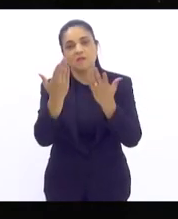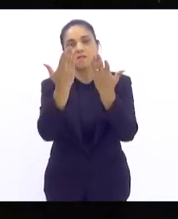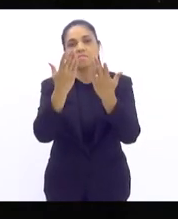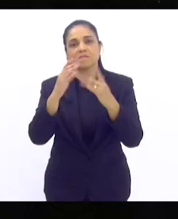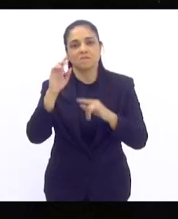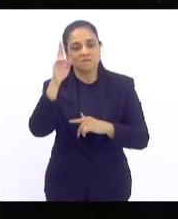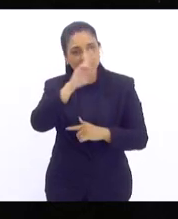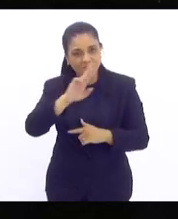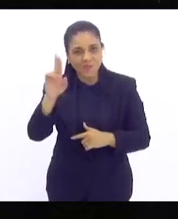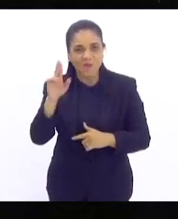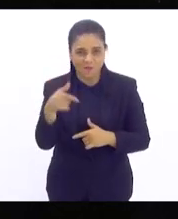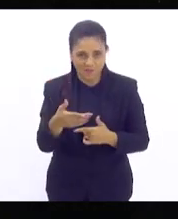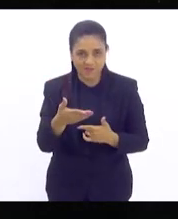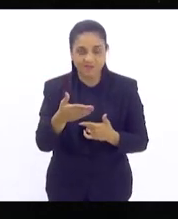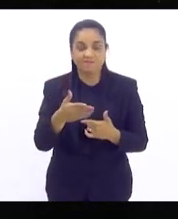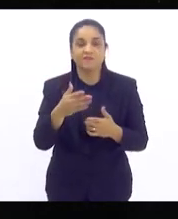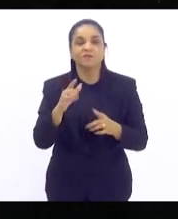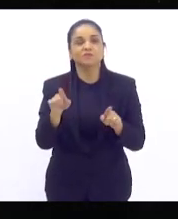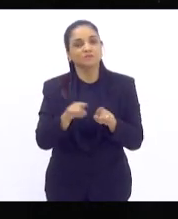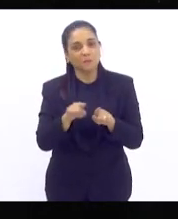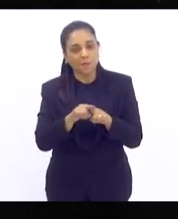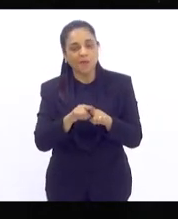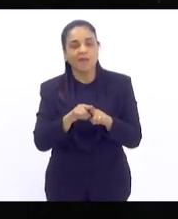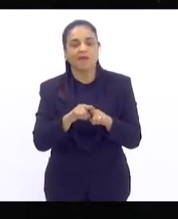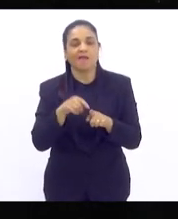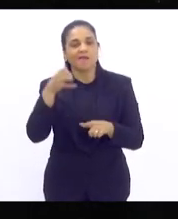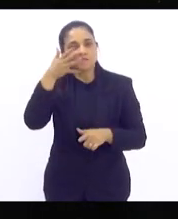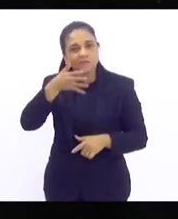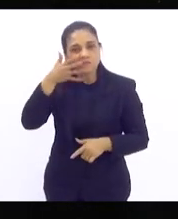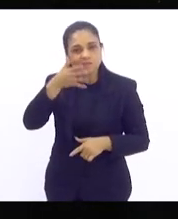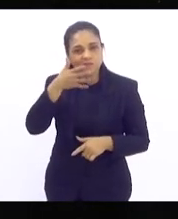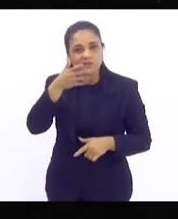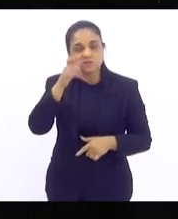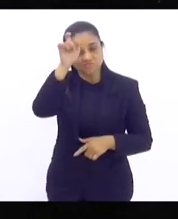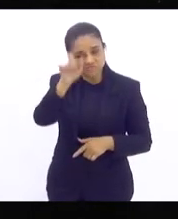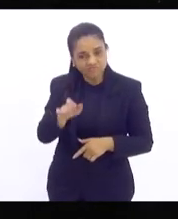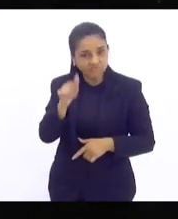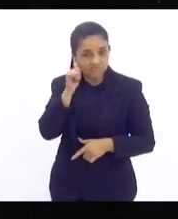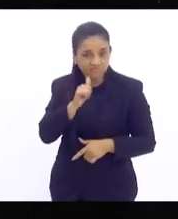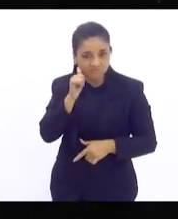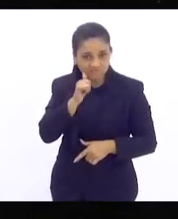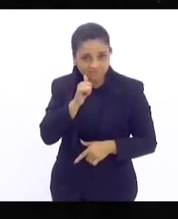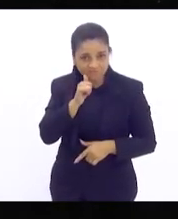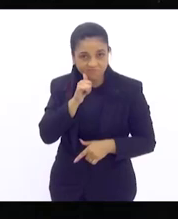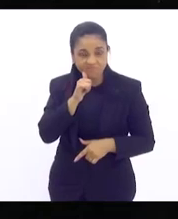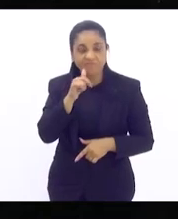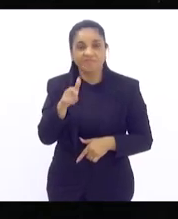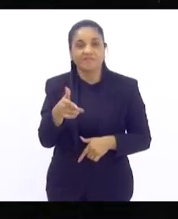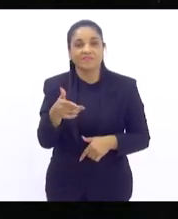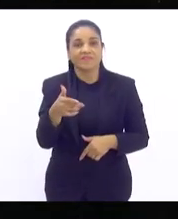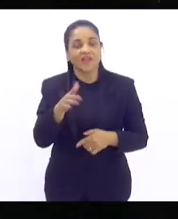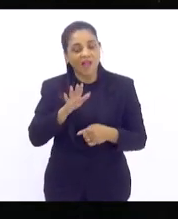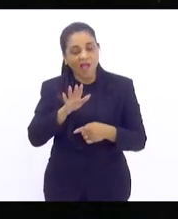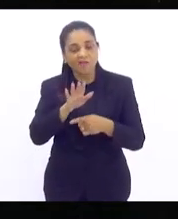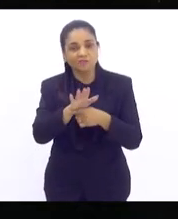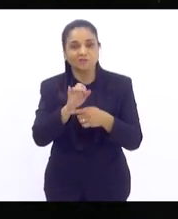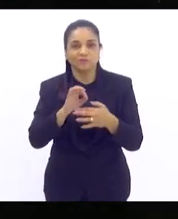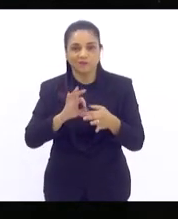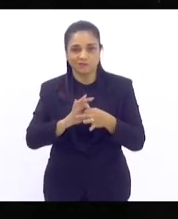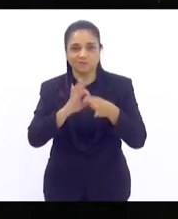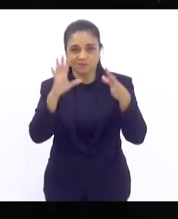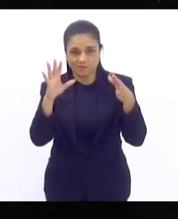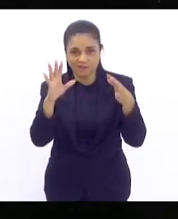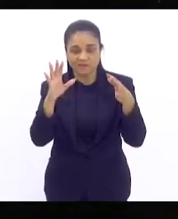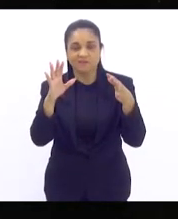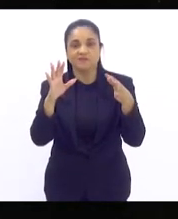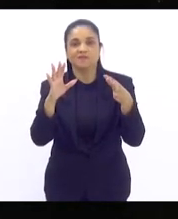E eu quero dizer que eu não poderia hoje falar de mulheres que a gente está aqui falando de que contribuíram para a democracia sem